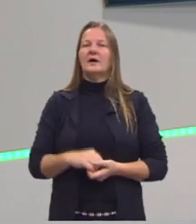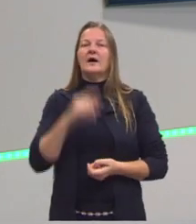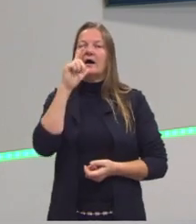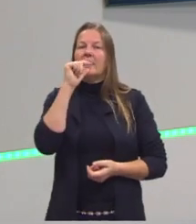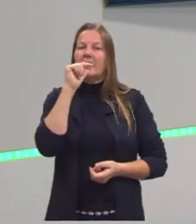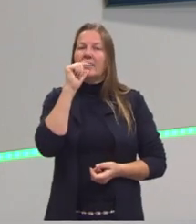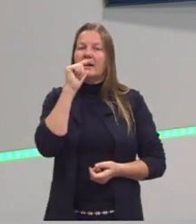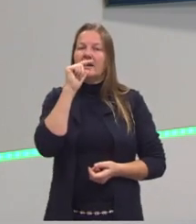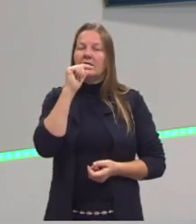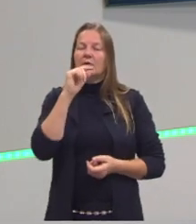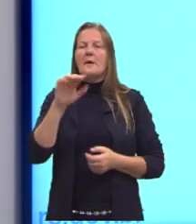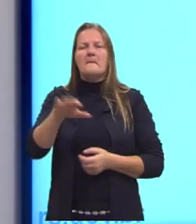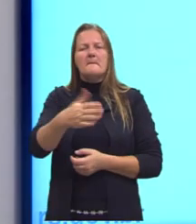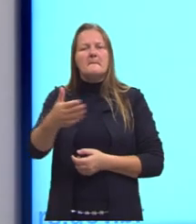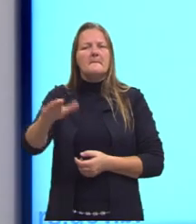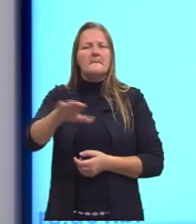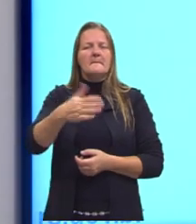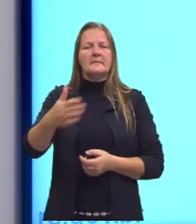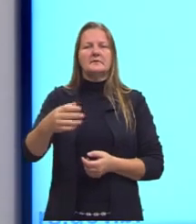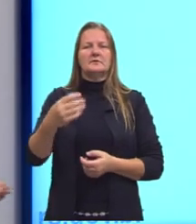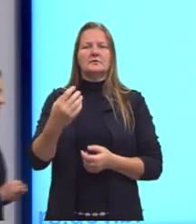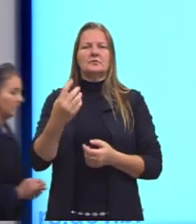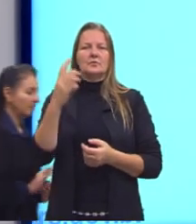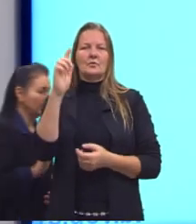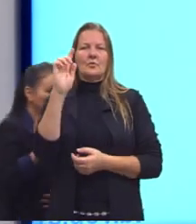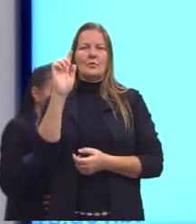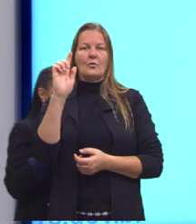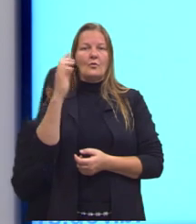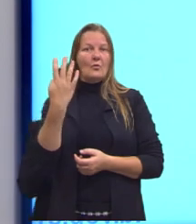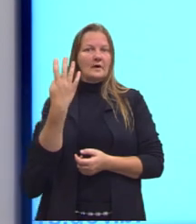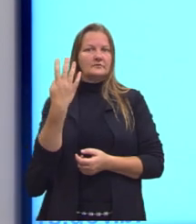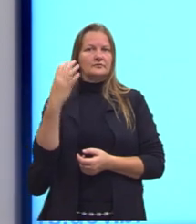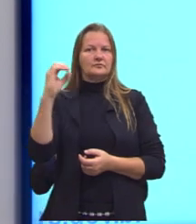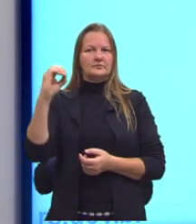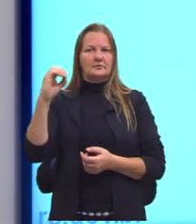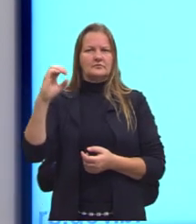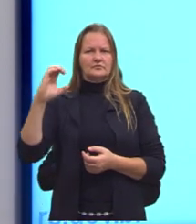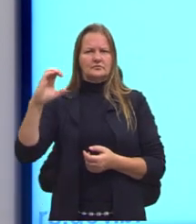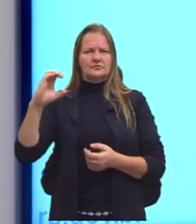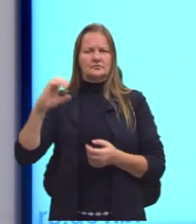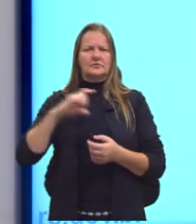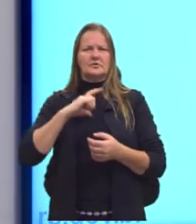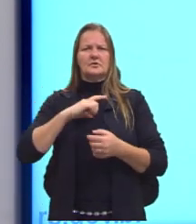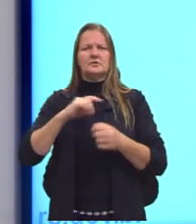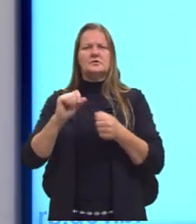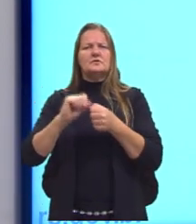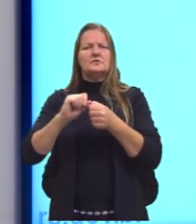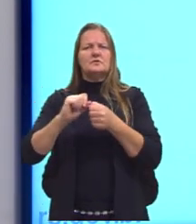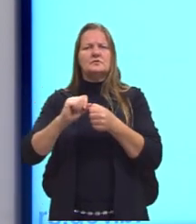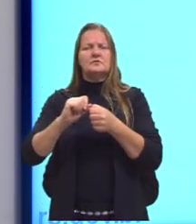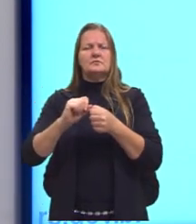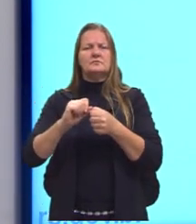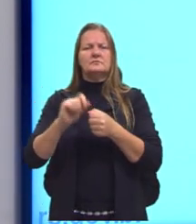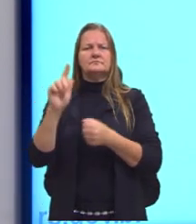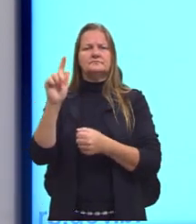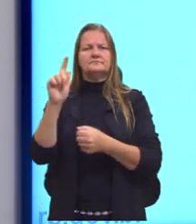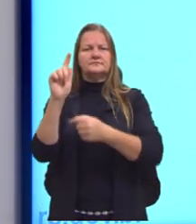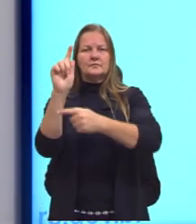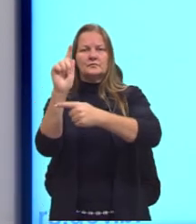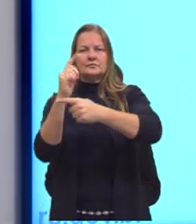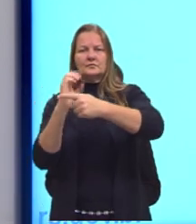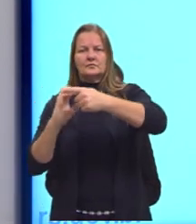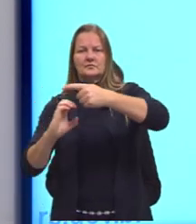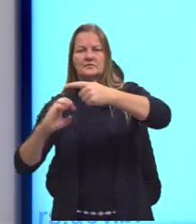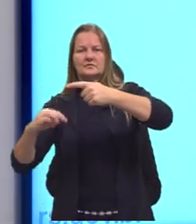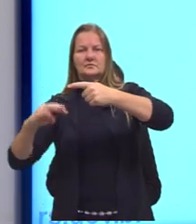água, aproximadamente 4 graus Celsius, ou até mais, ela é considerada com 1 grama por centímetro